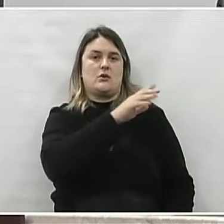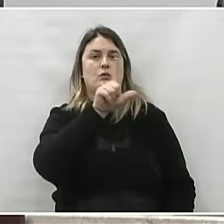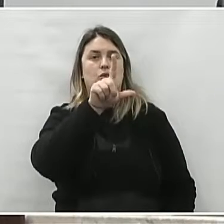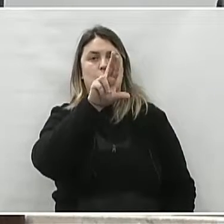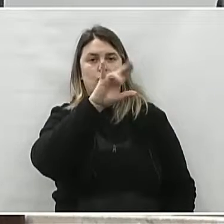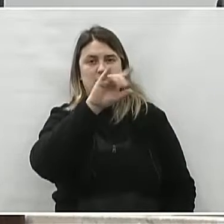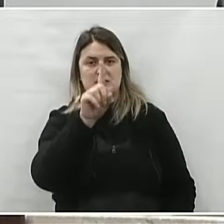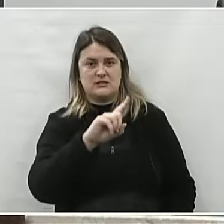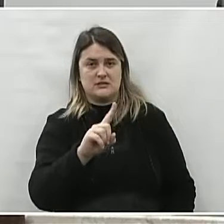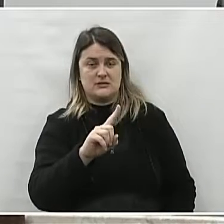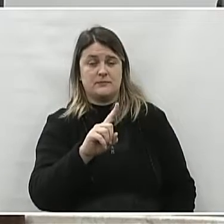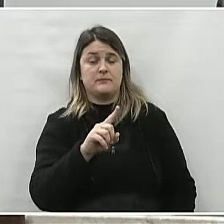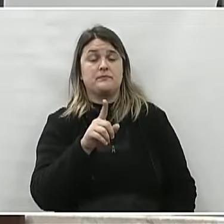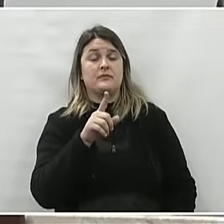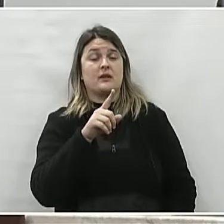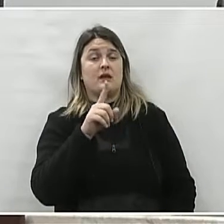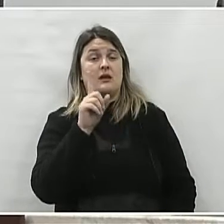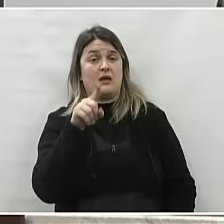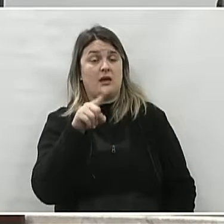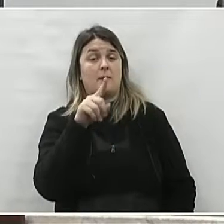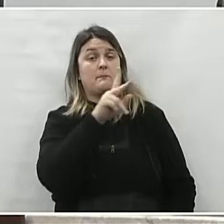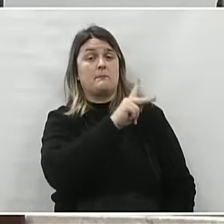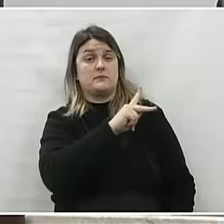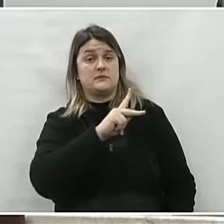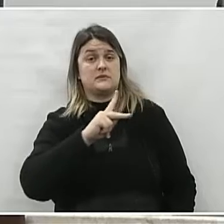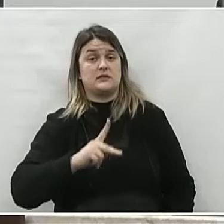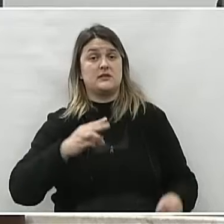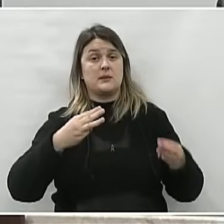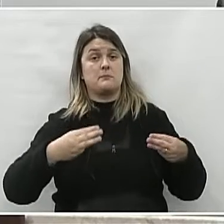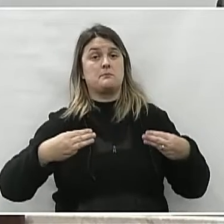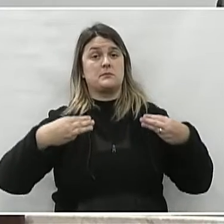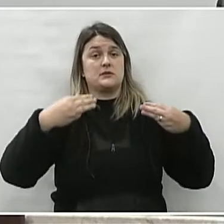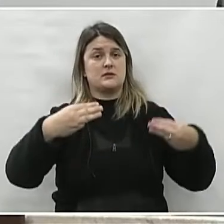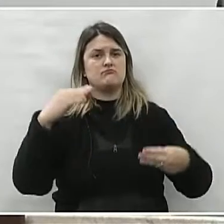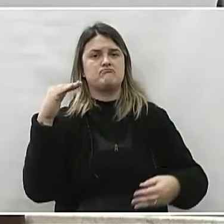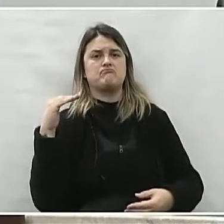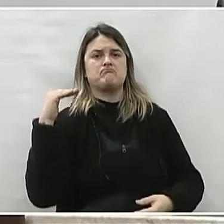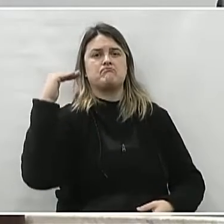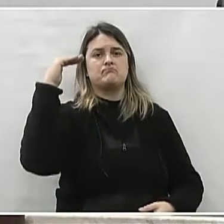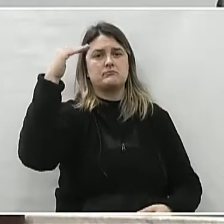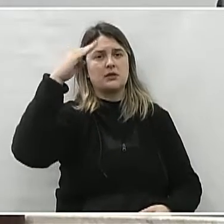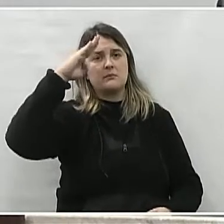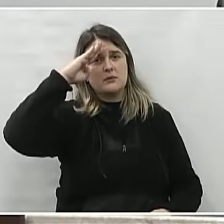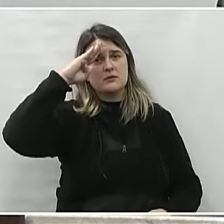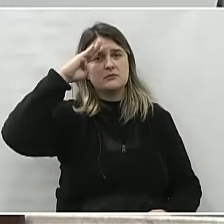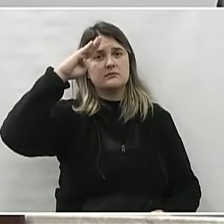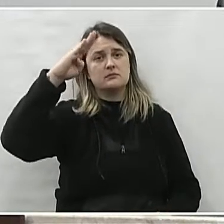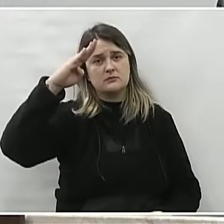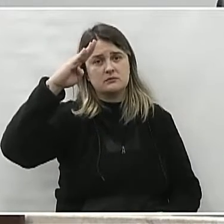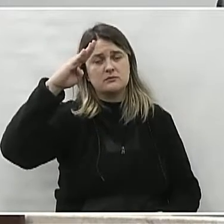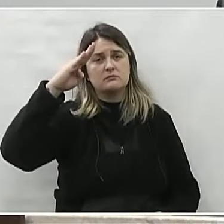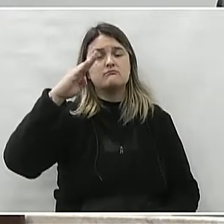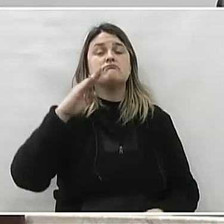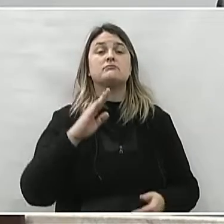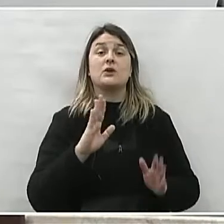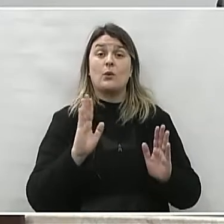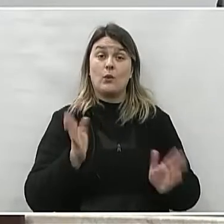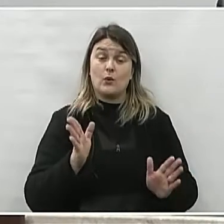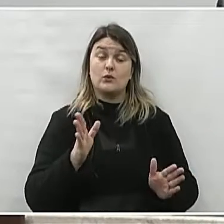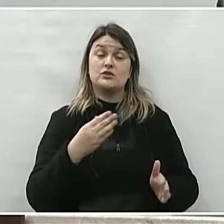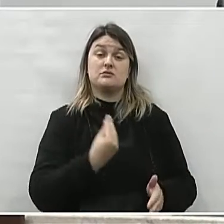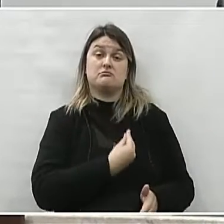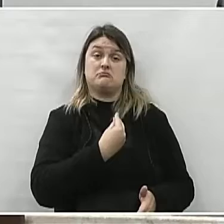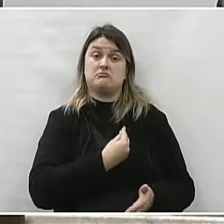o general que é o presidente ministro do Superior Tribunal Militar. Tivemos na